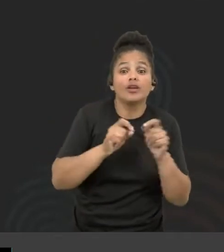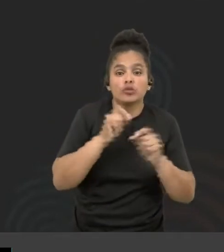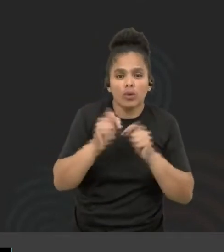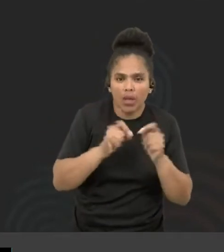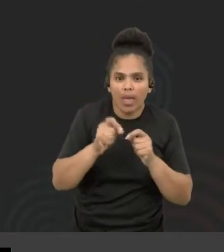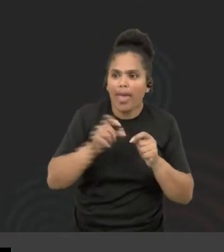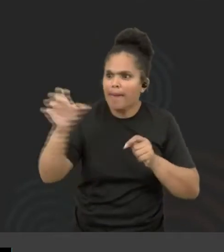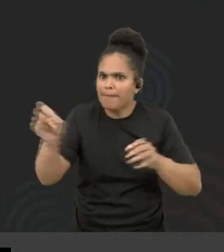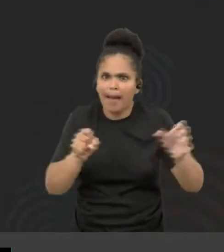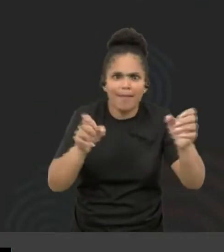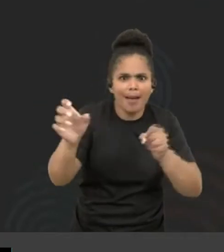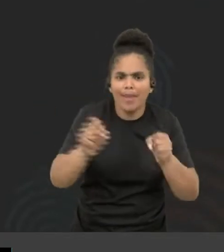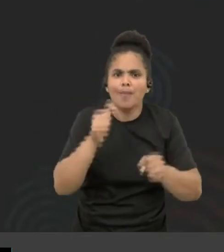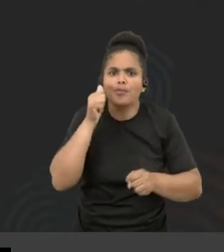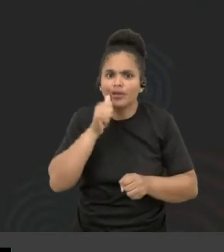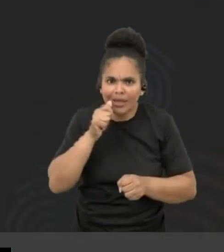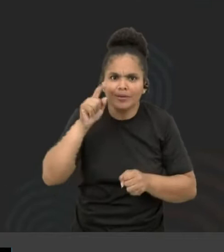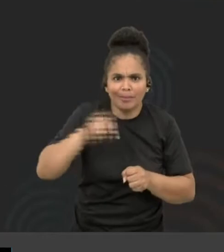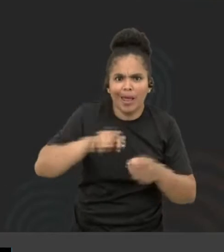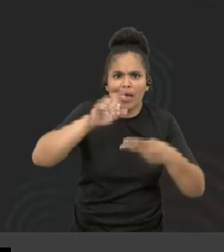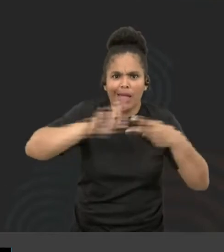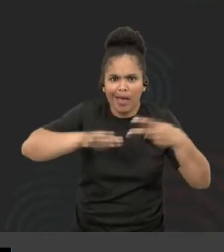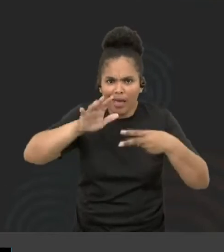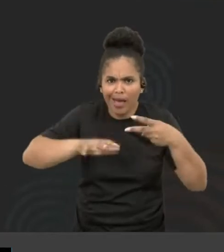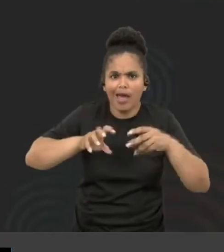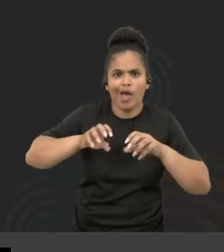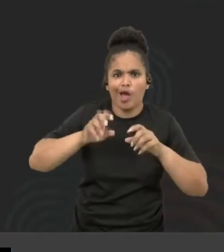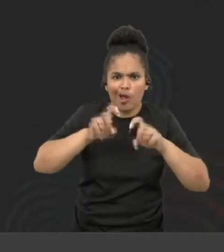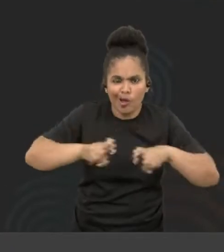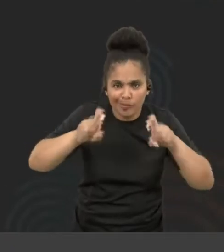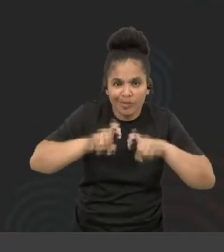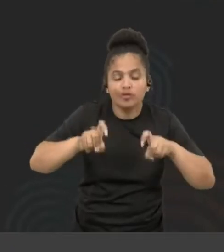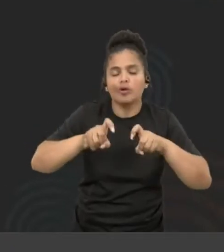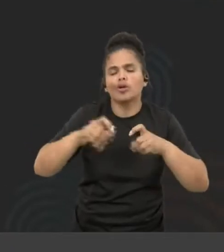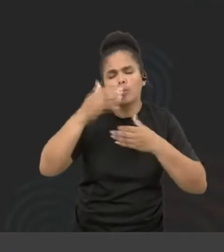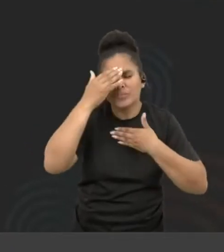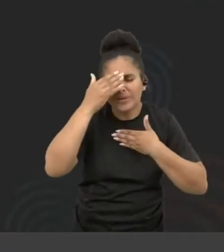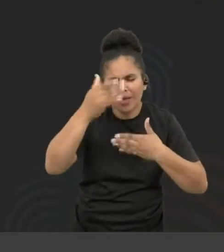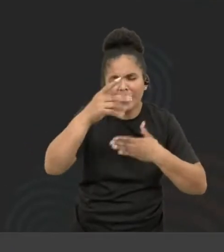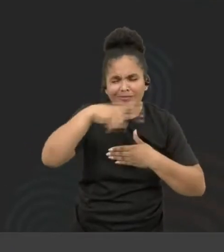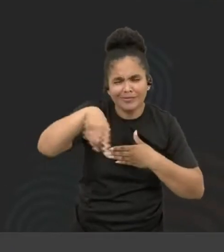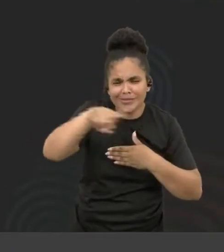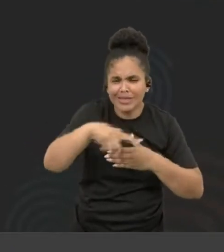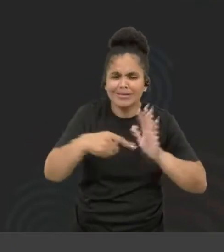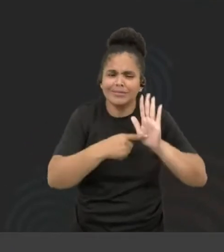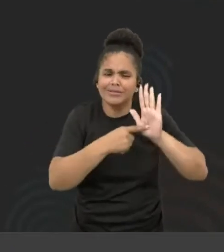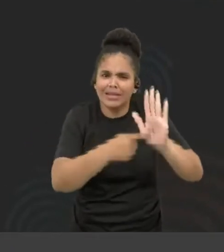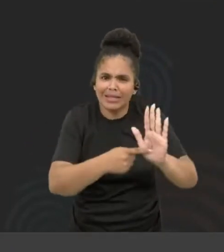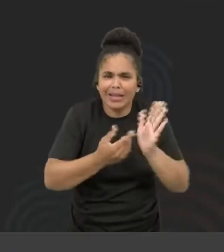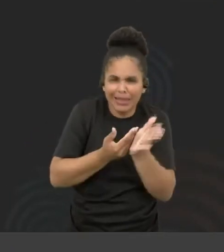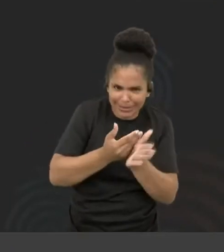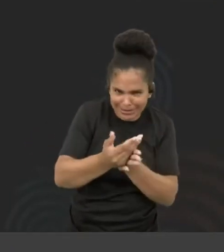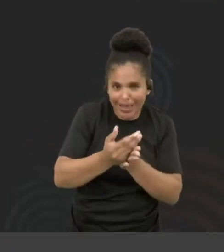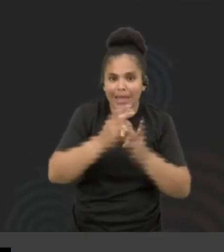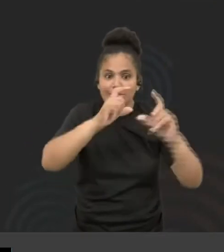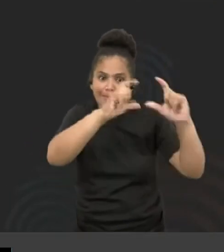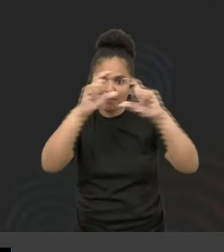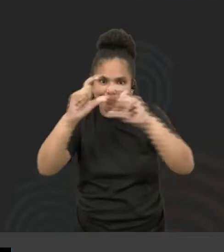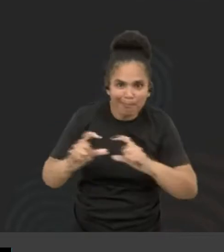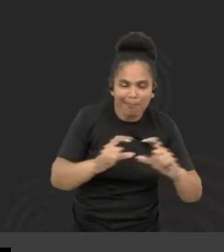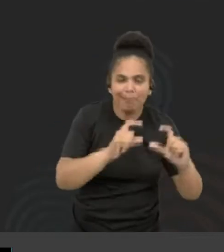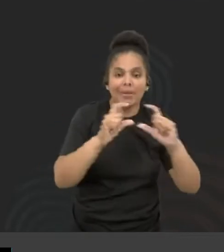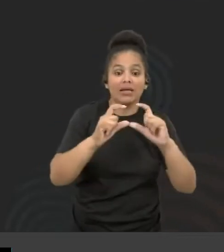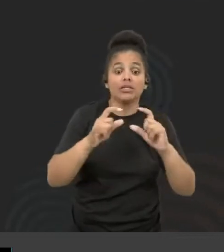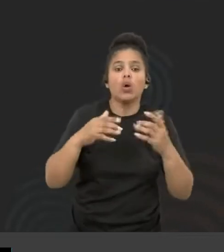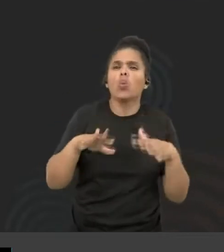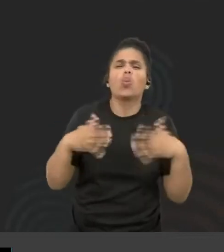tecnologia. E muito obrigada, Ana e Diego, por terem se apresentado para a gente começar esse painel. E eu queria até...